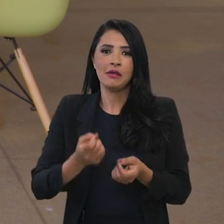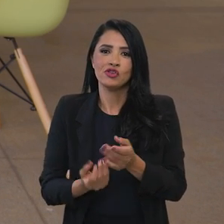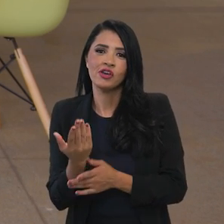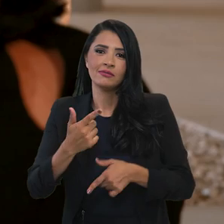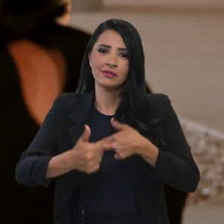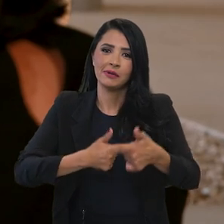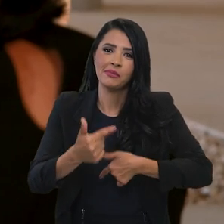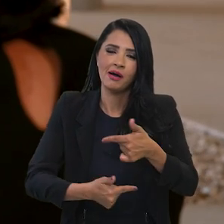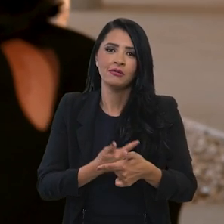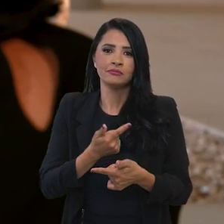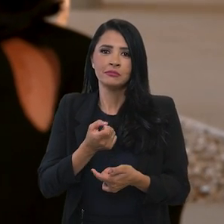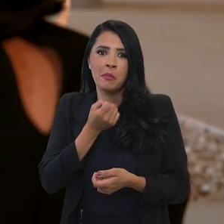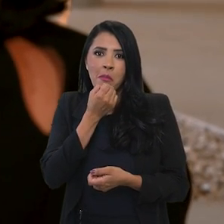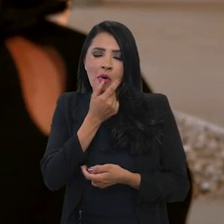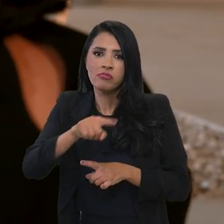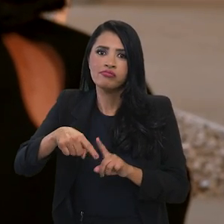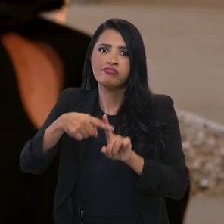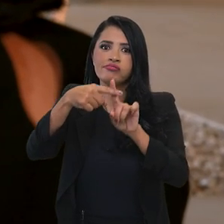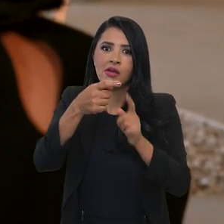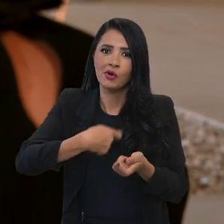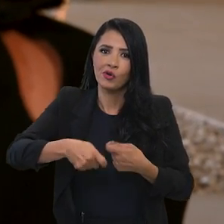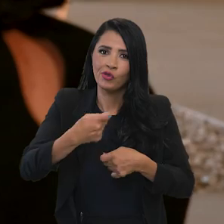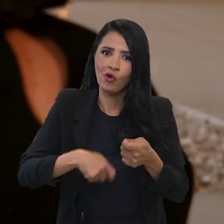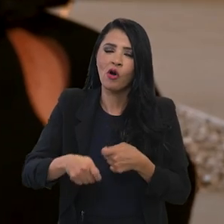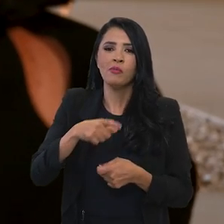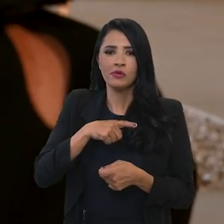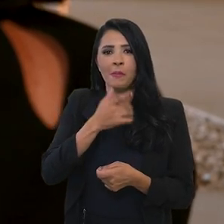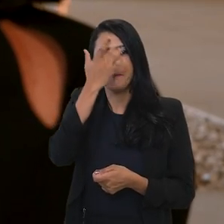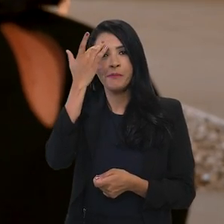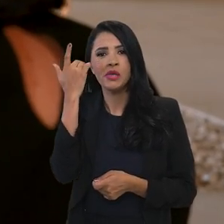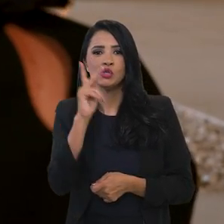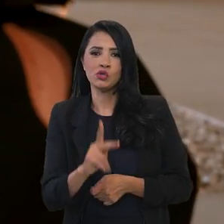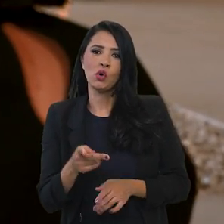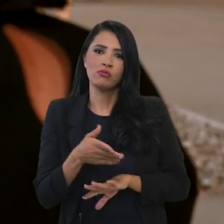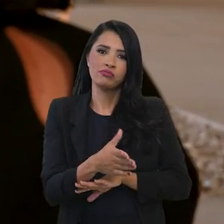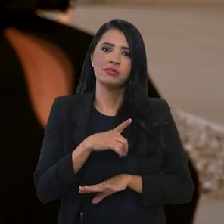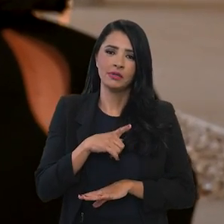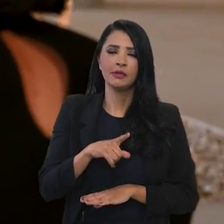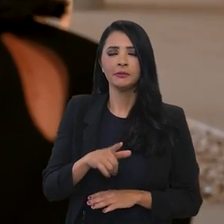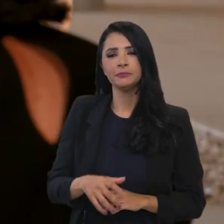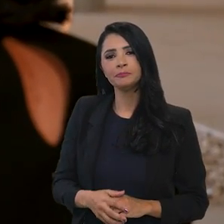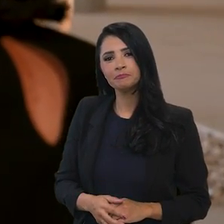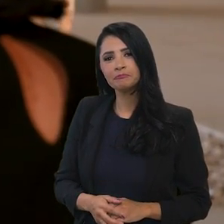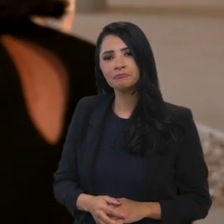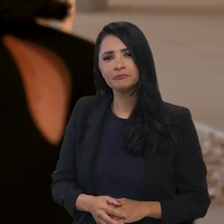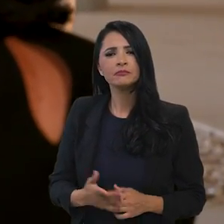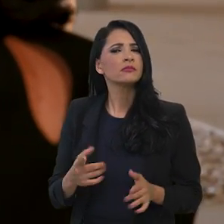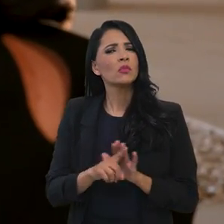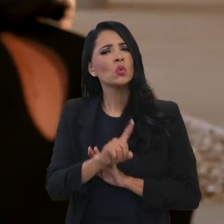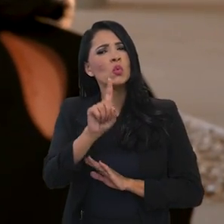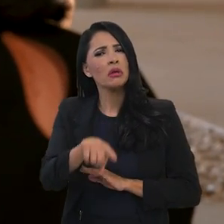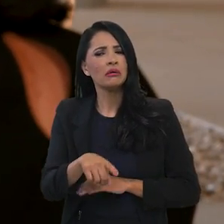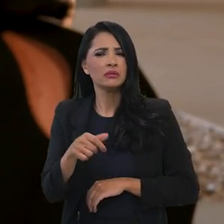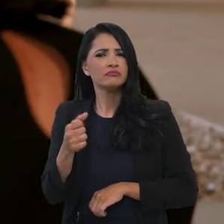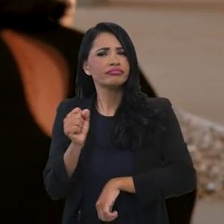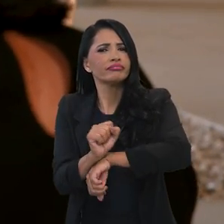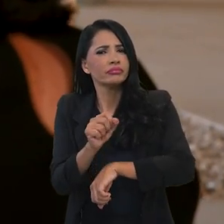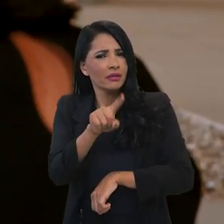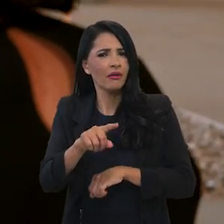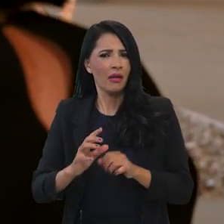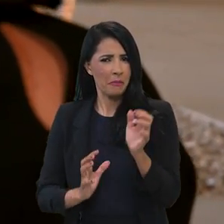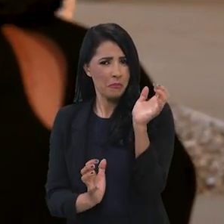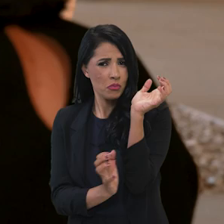um entrave muito grande? A burocracia, vocês têm trabalhado para cada vez mais, né, diminuir os trâmites burocráticos,